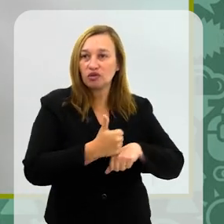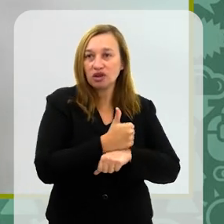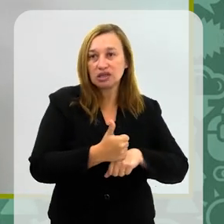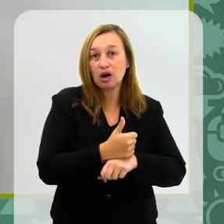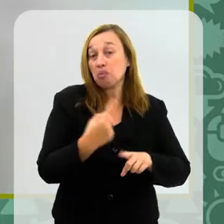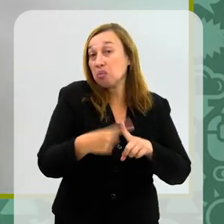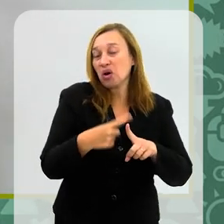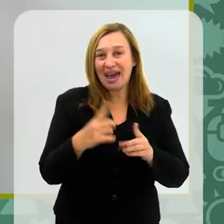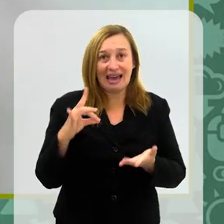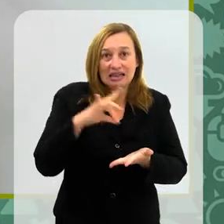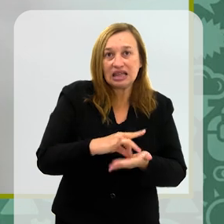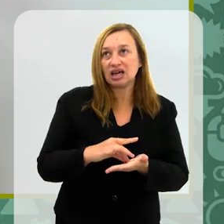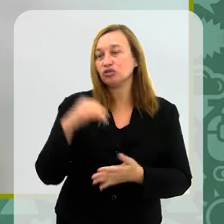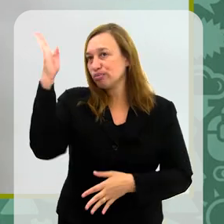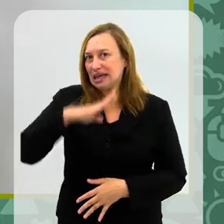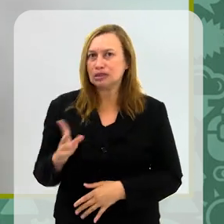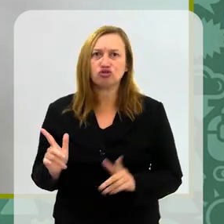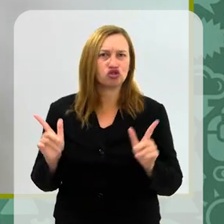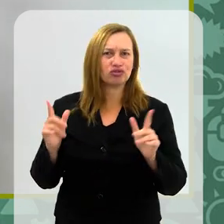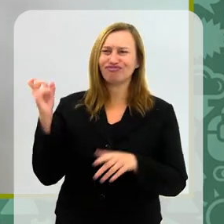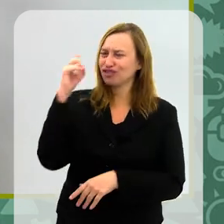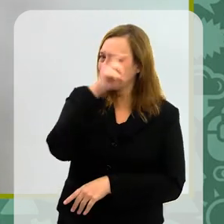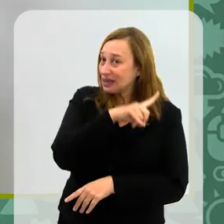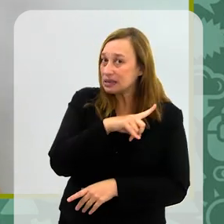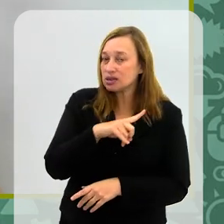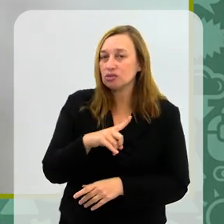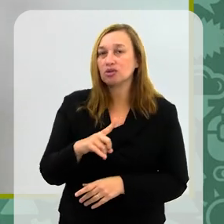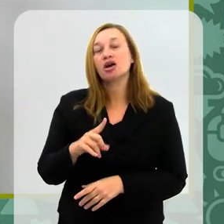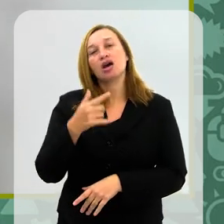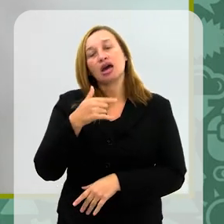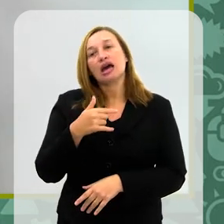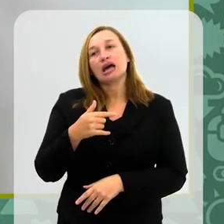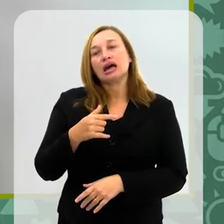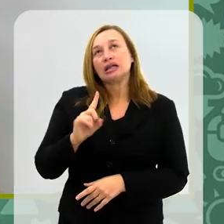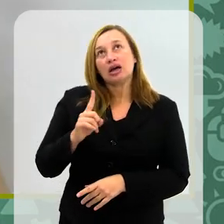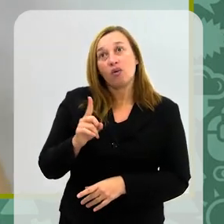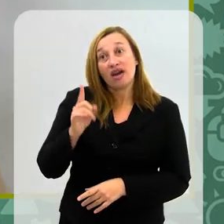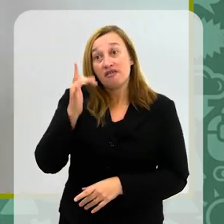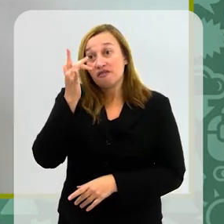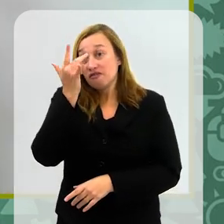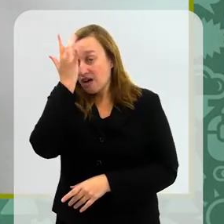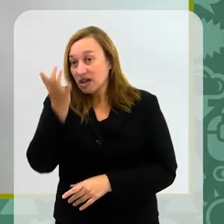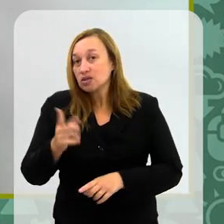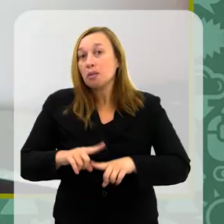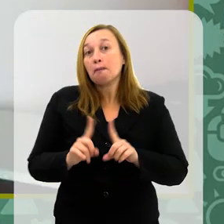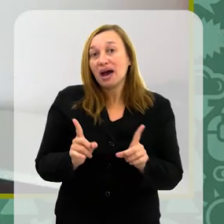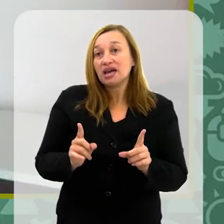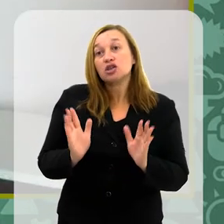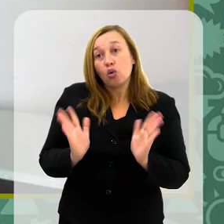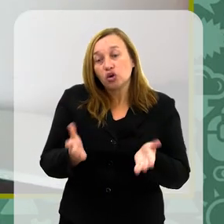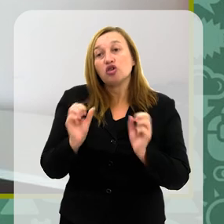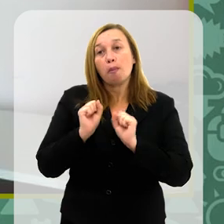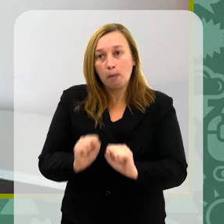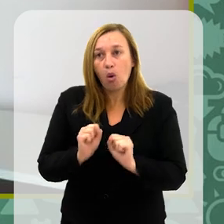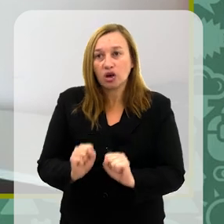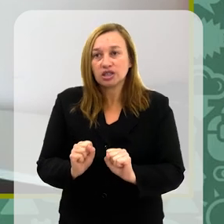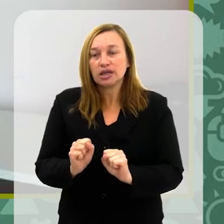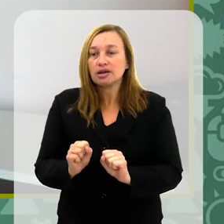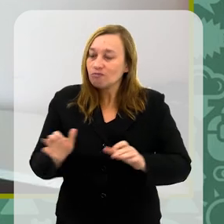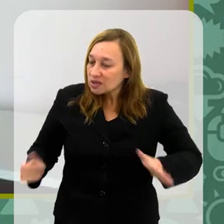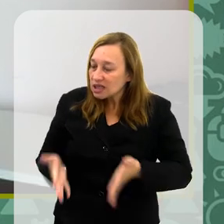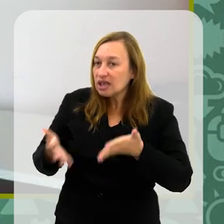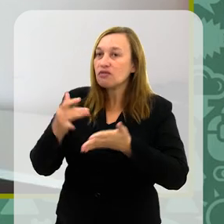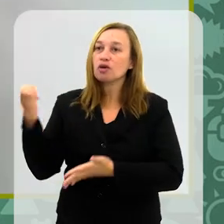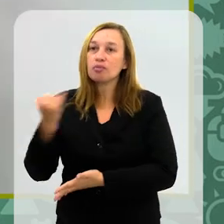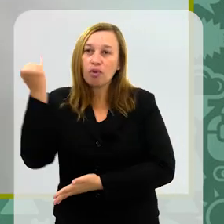com a realidade, né? O Brasil, ele realmente não é fácil para os escritores, embora hoje em dia seja possível. Então, esse incentivo foi